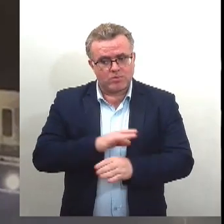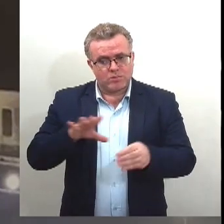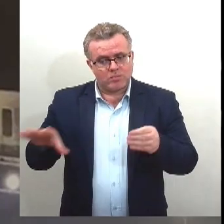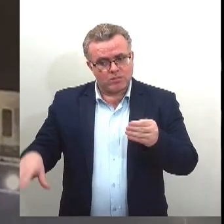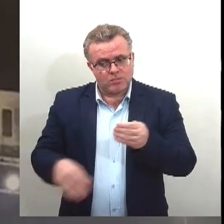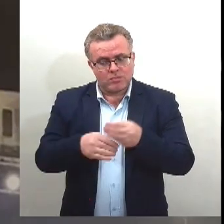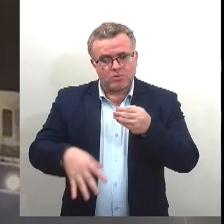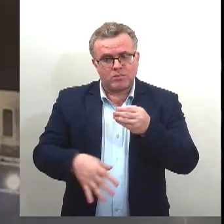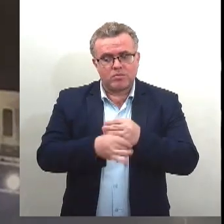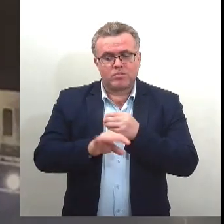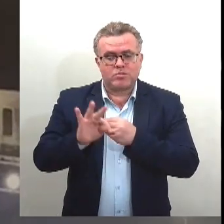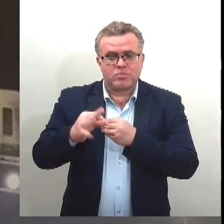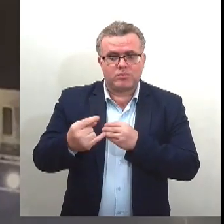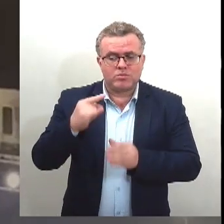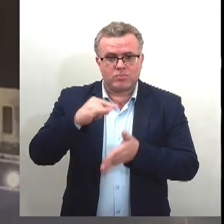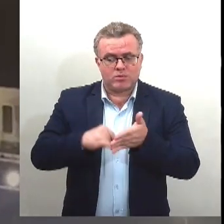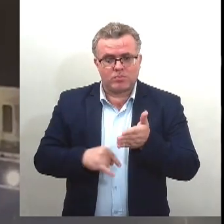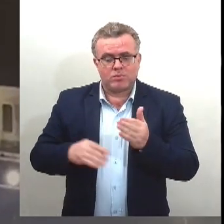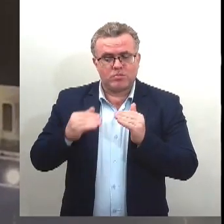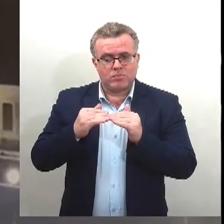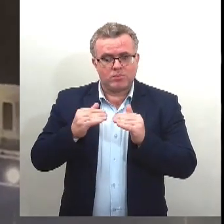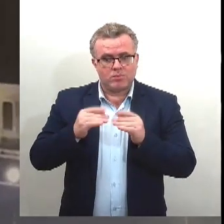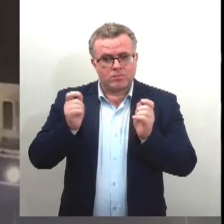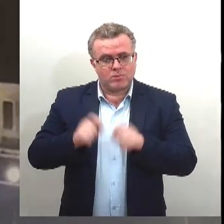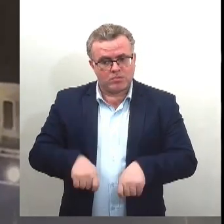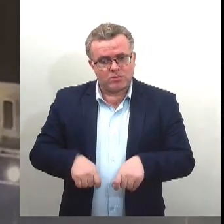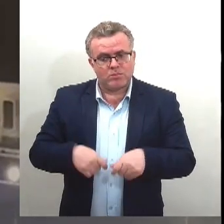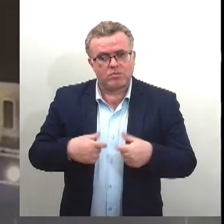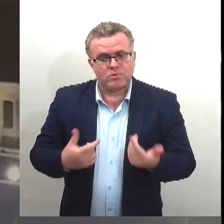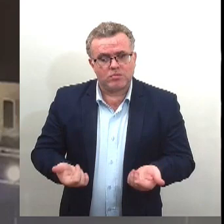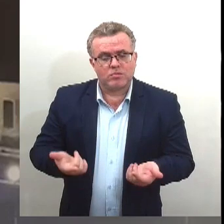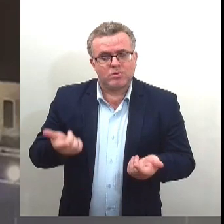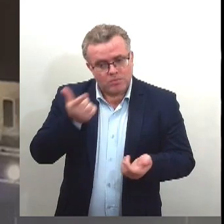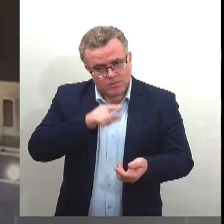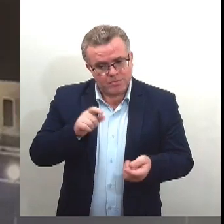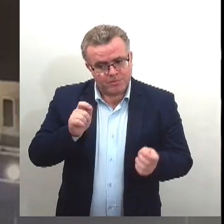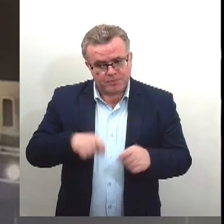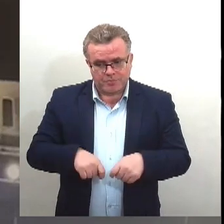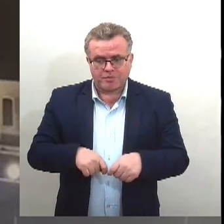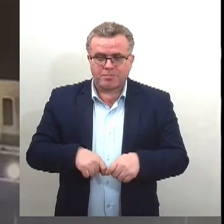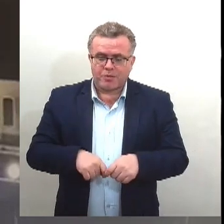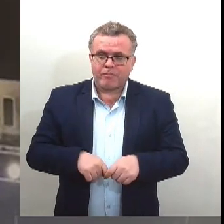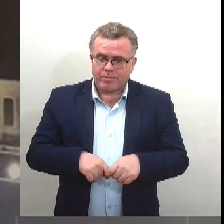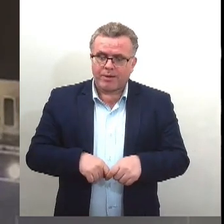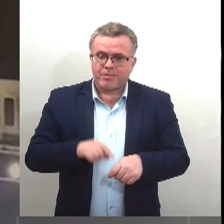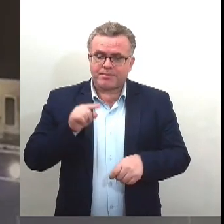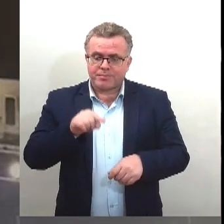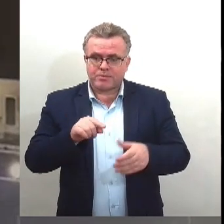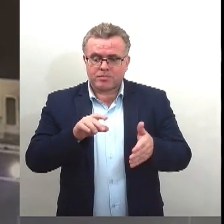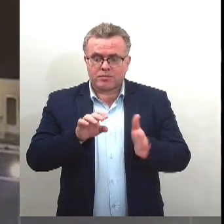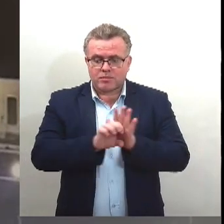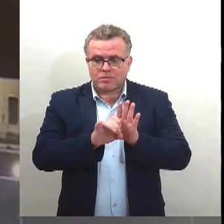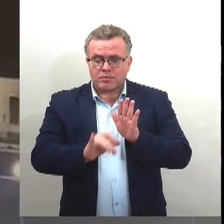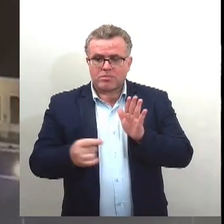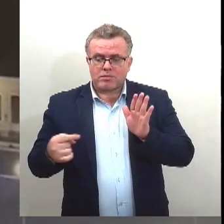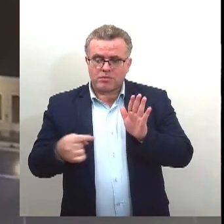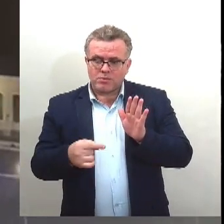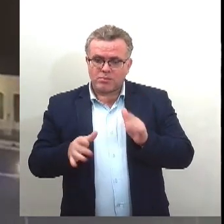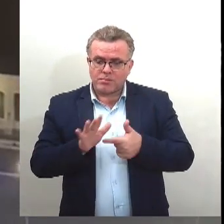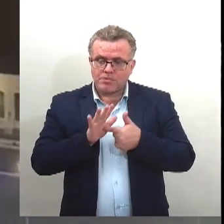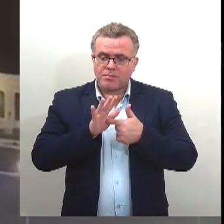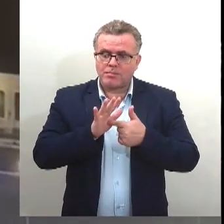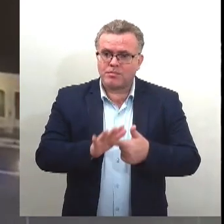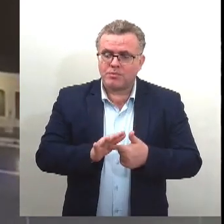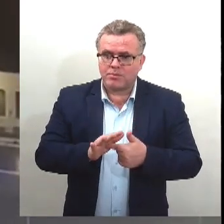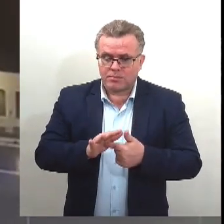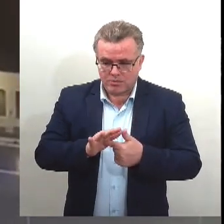necessários para que você possa ficar cadastrado. Esse edital funciona como uma plataforma, como um catálogo,